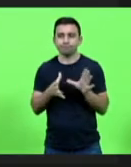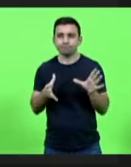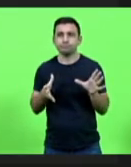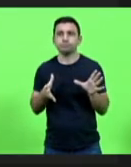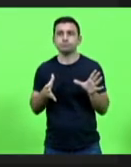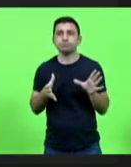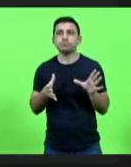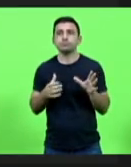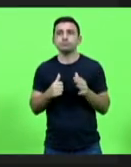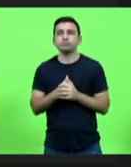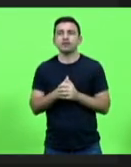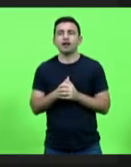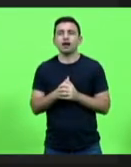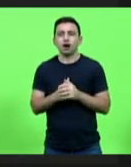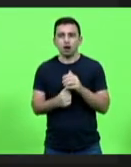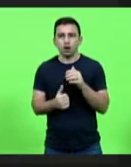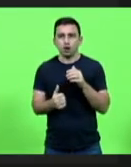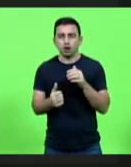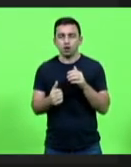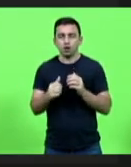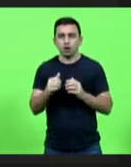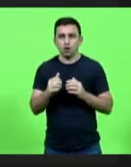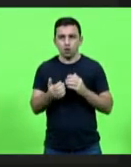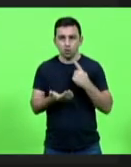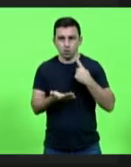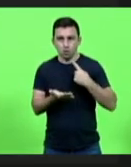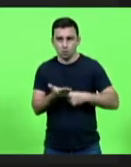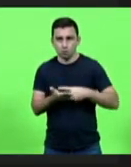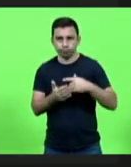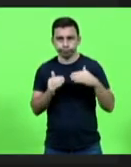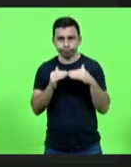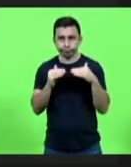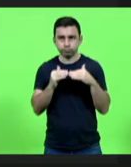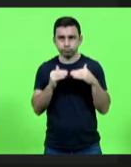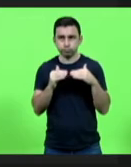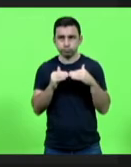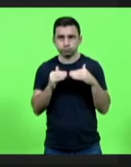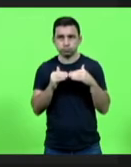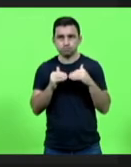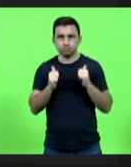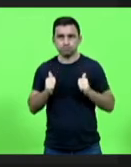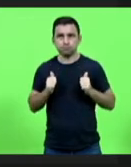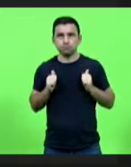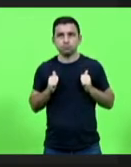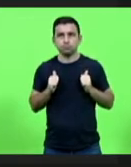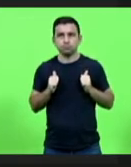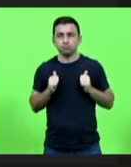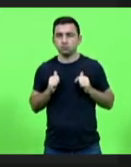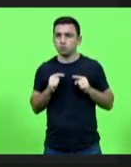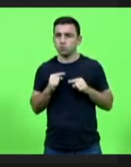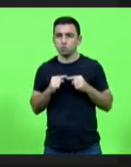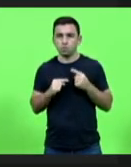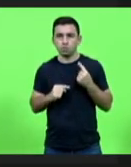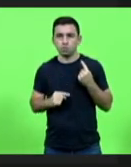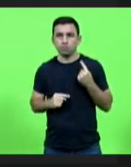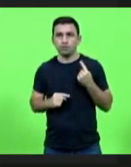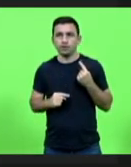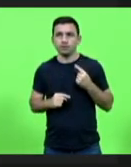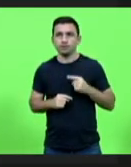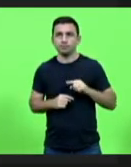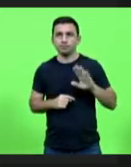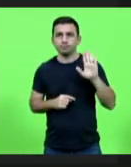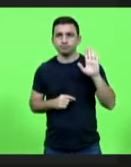Quem concorda com o nosso parecer pela aprovação, permaneça como está. Quem discorda, se manifeste.